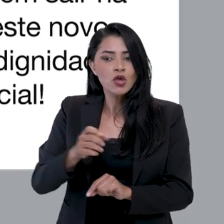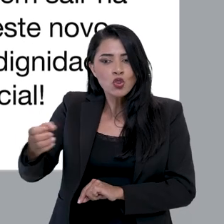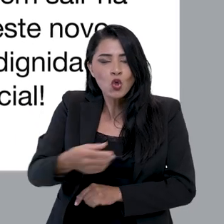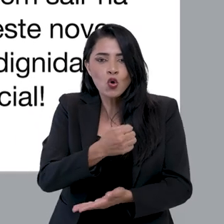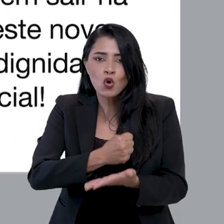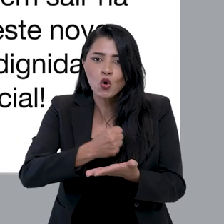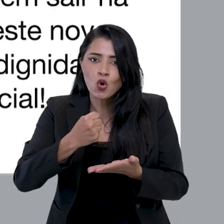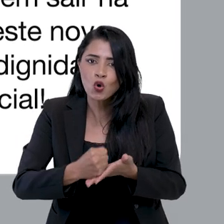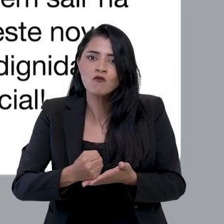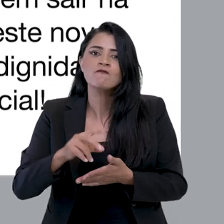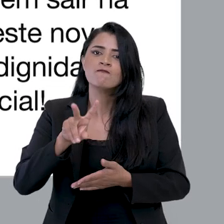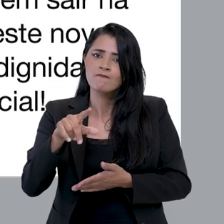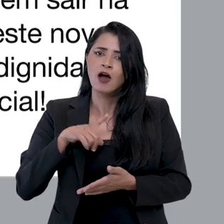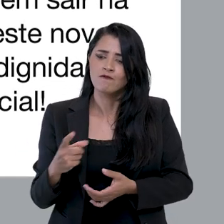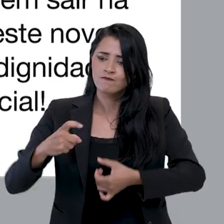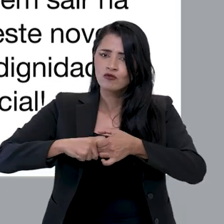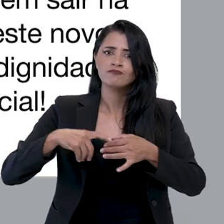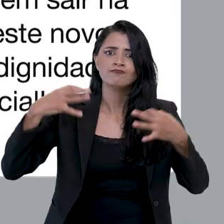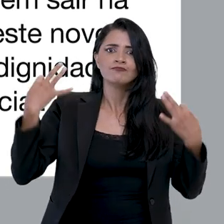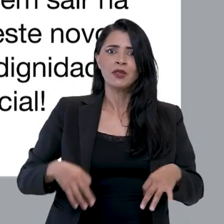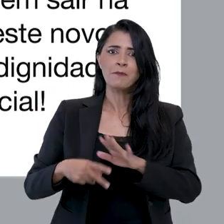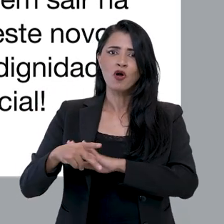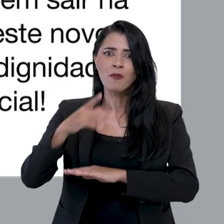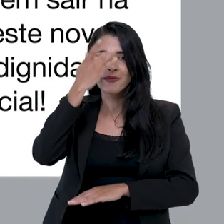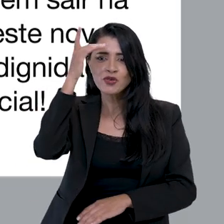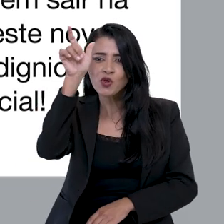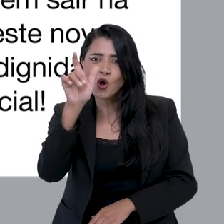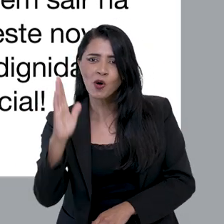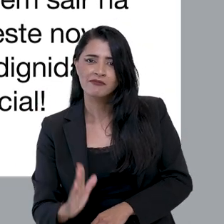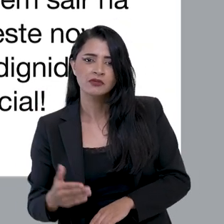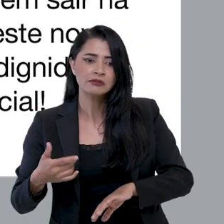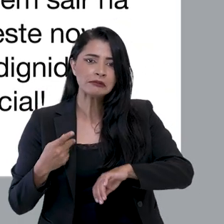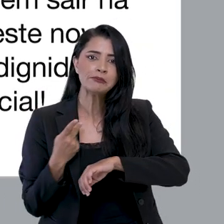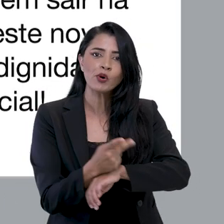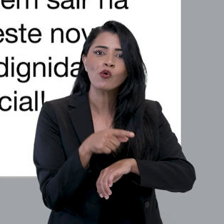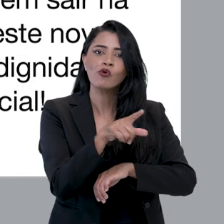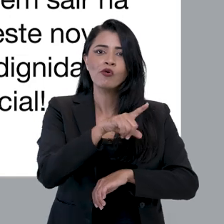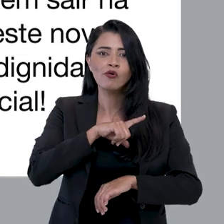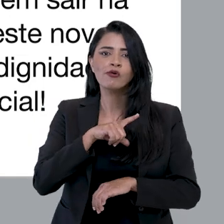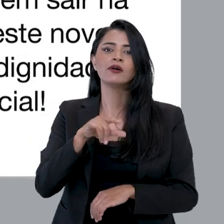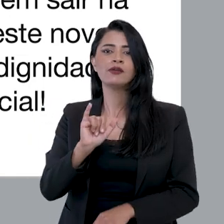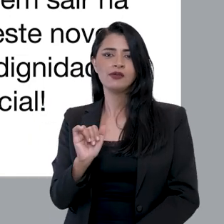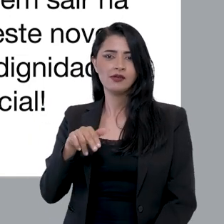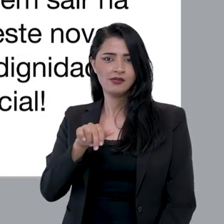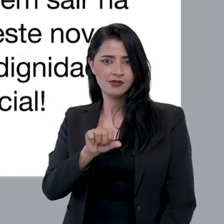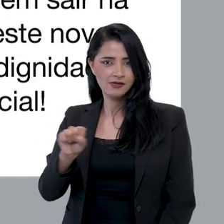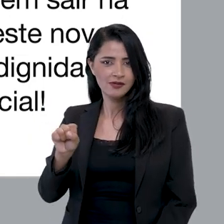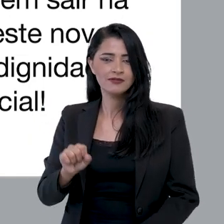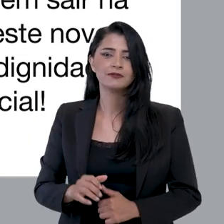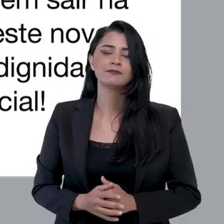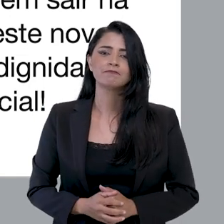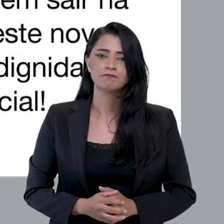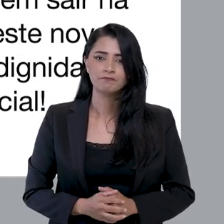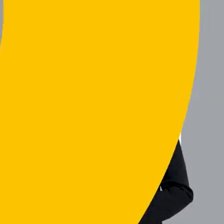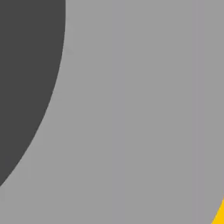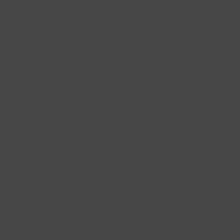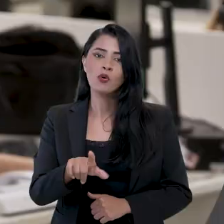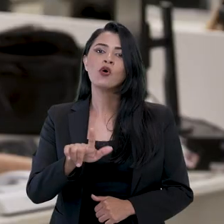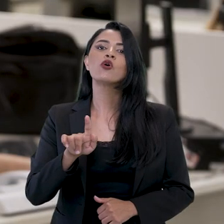ministro, as novas contratações vão reestabelecer a dignidade dos brasileiros que procuram a Previdência Social.